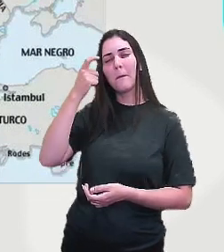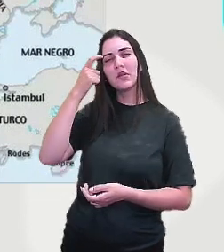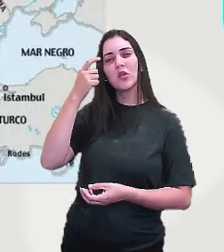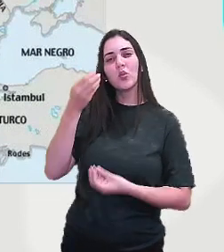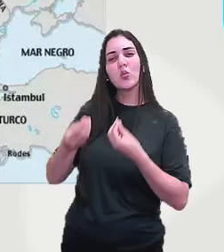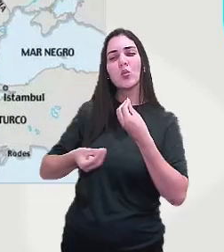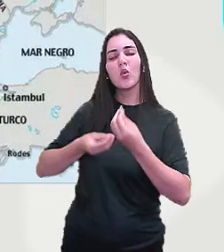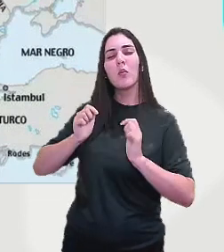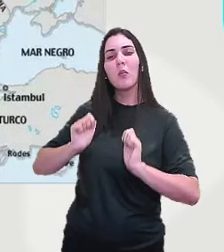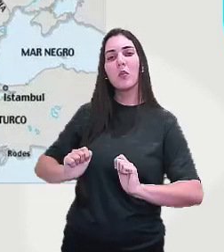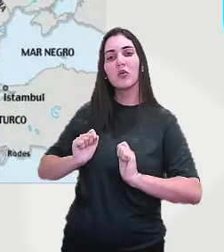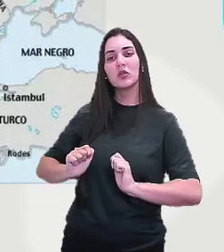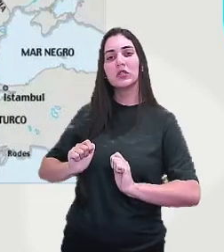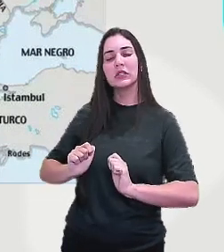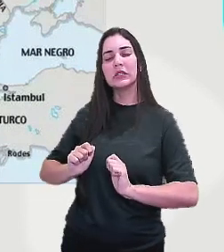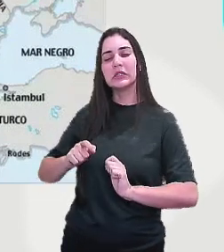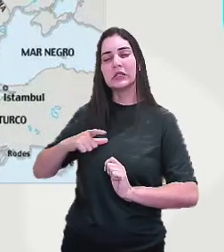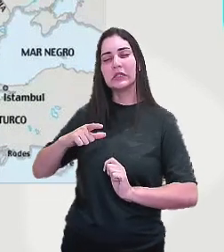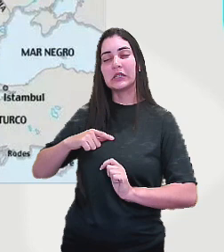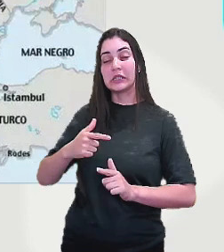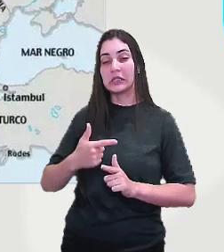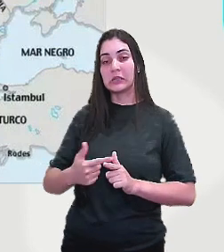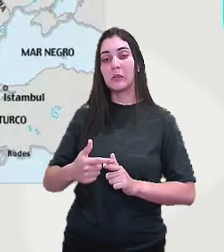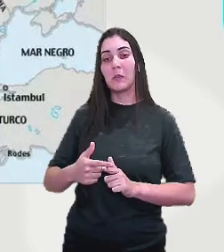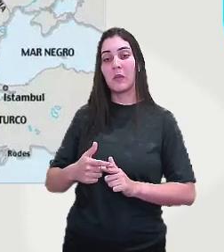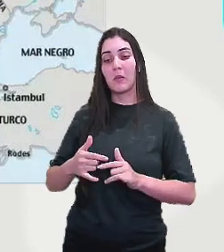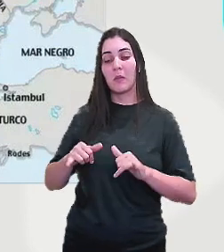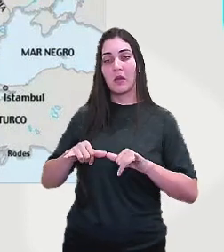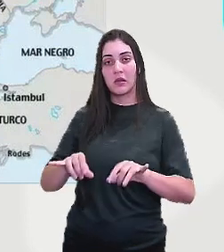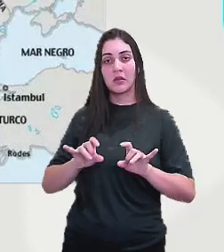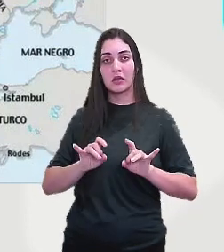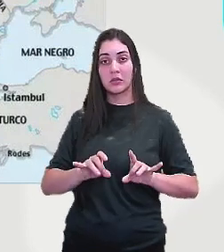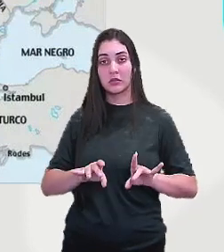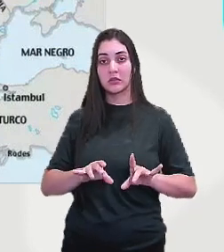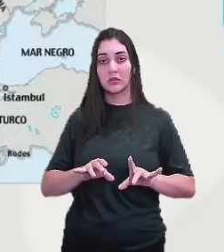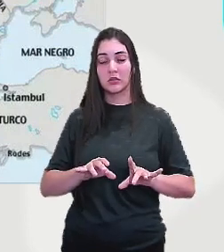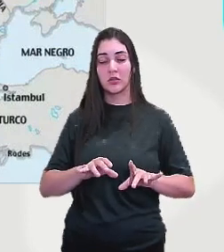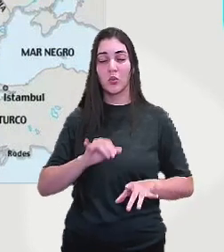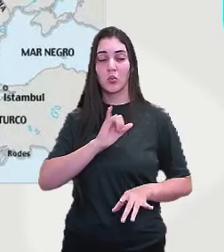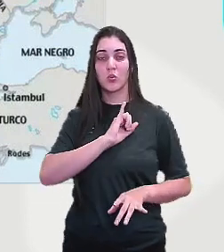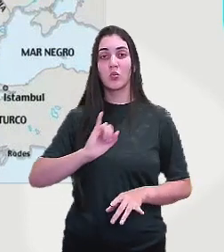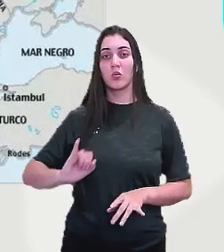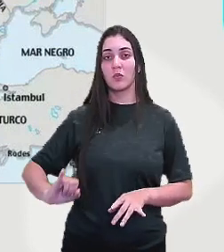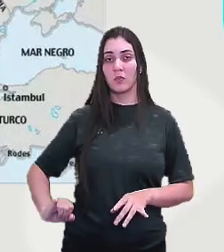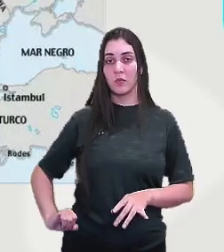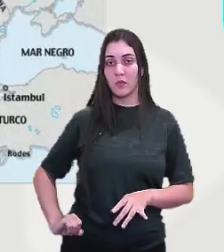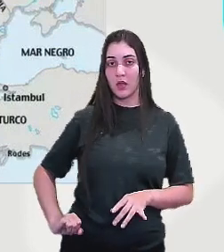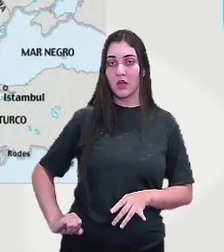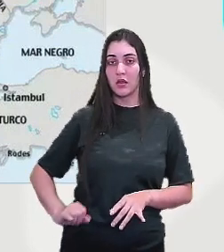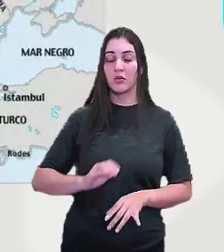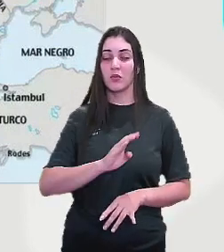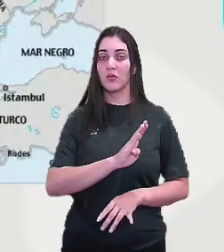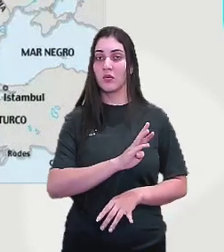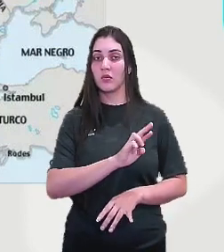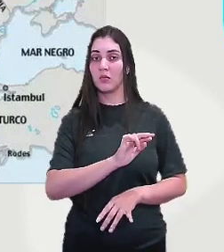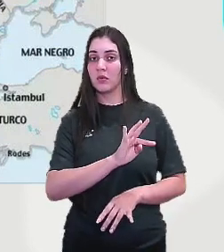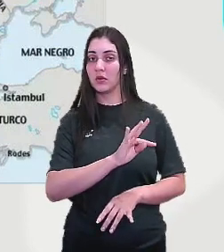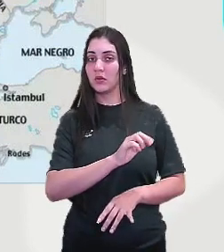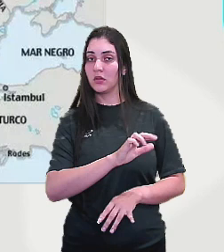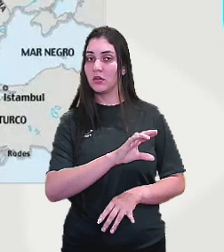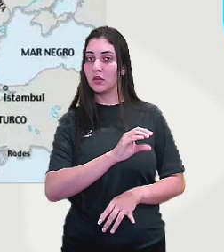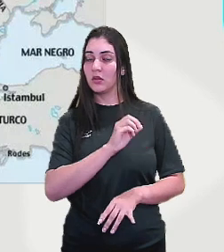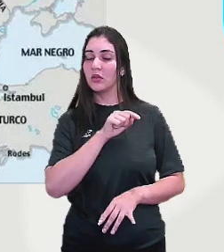atingir comercialmente o Império Britânico. Porque o Império Britânico, ele